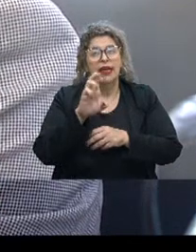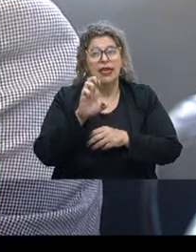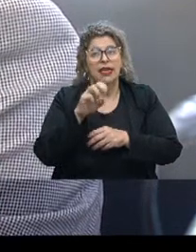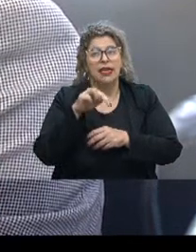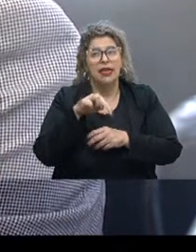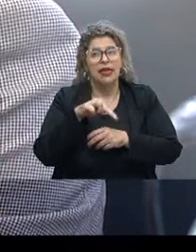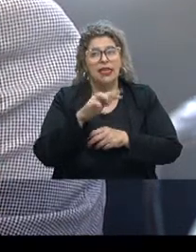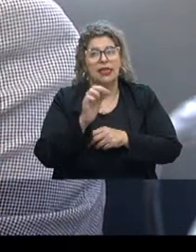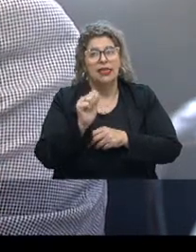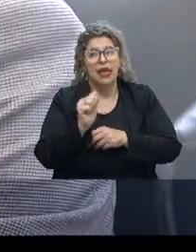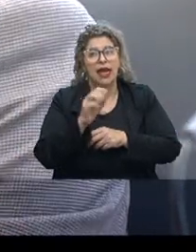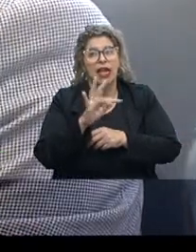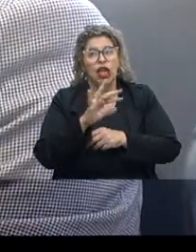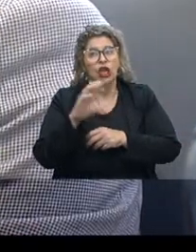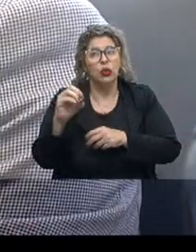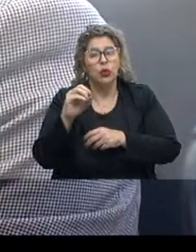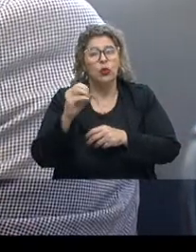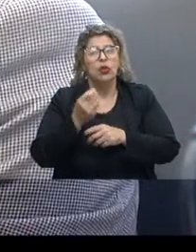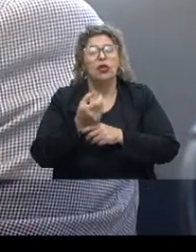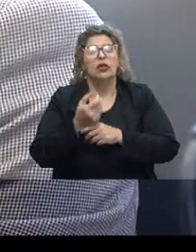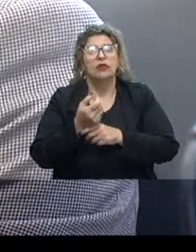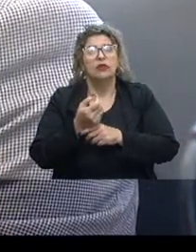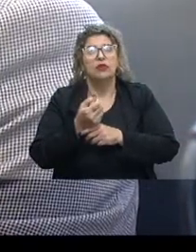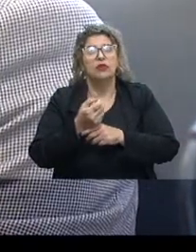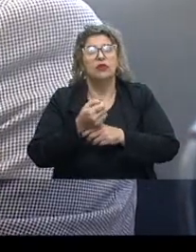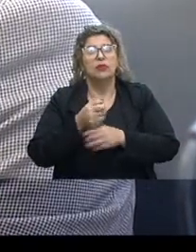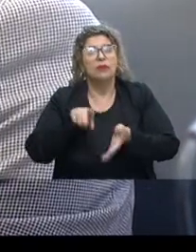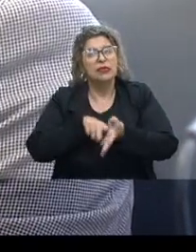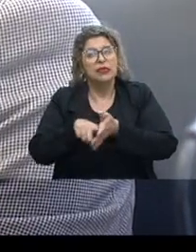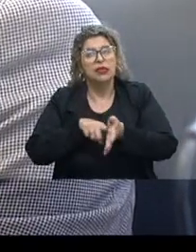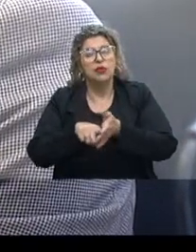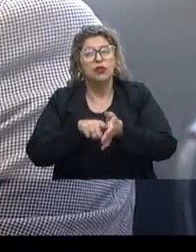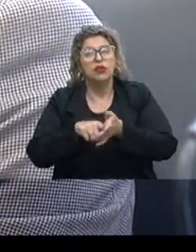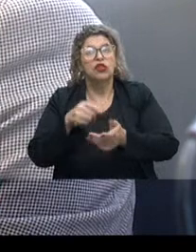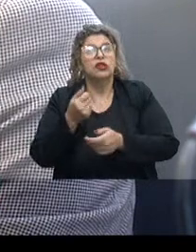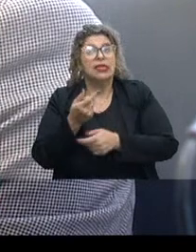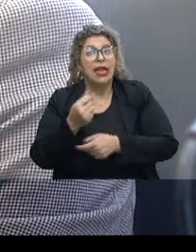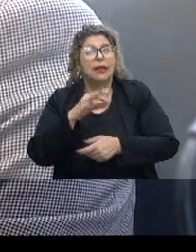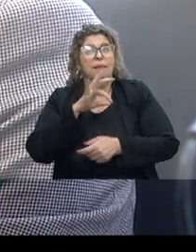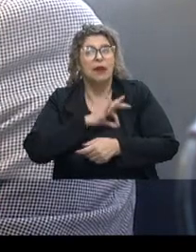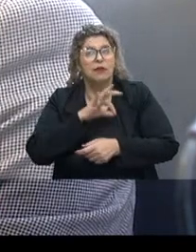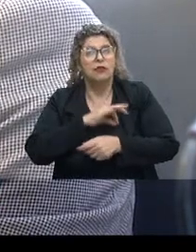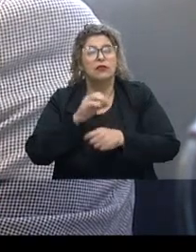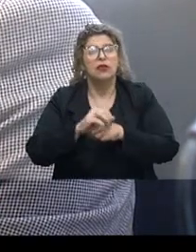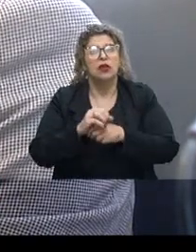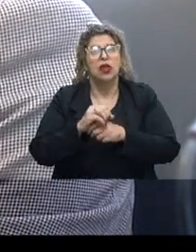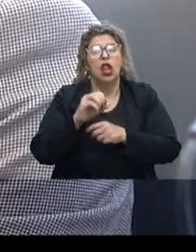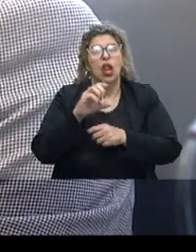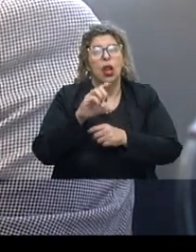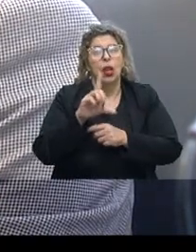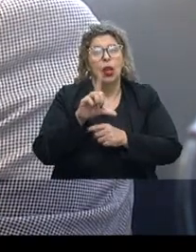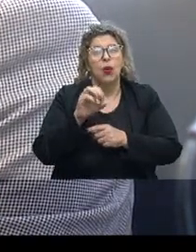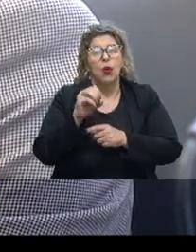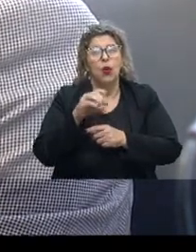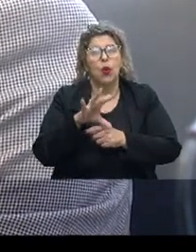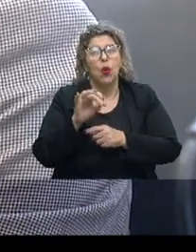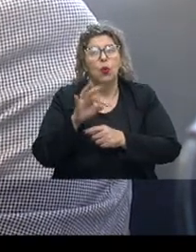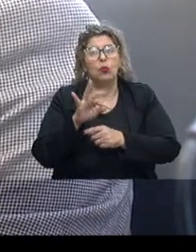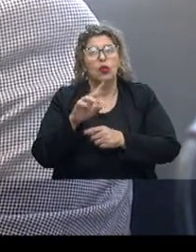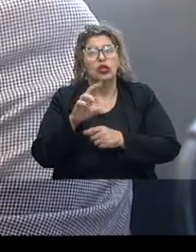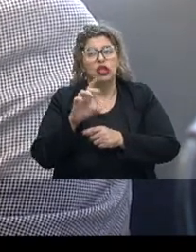pesquisadores de população de baixa renda no Brasil, fundador do Instituto Locomotiva, do Data Popular.